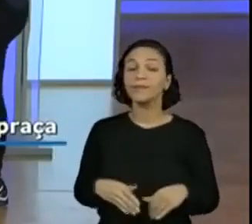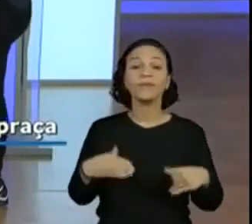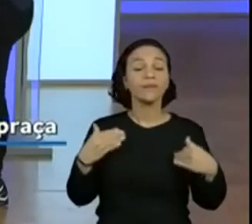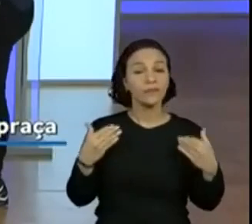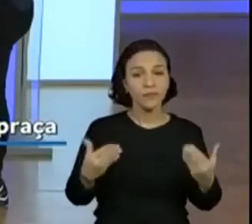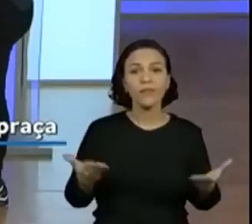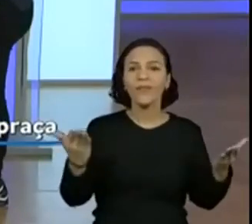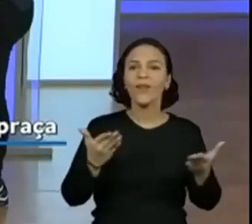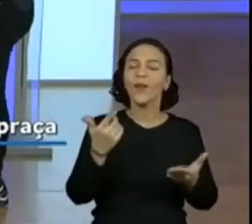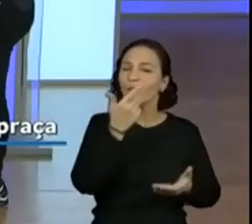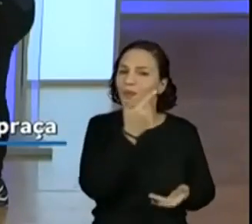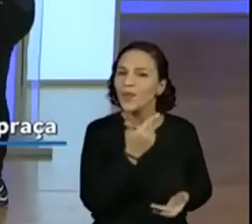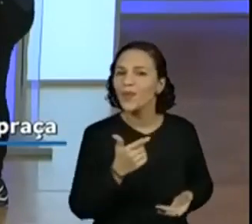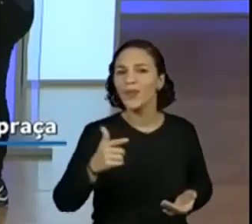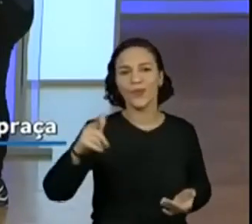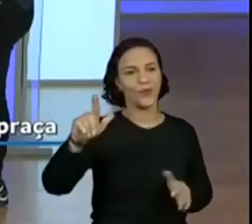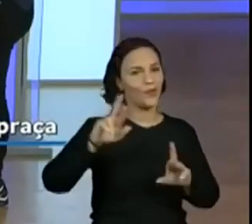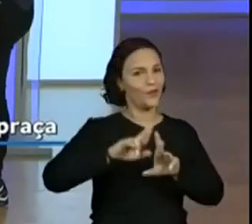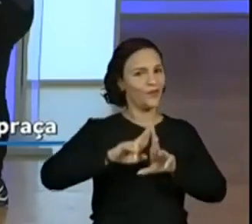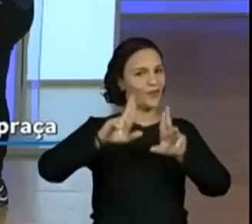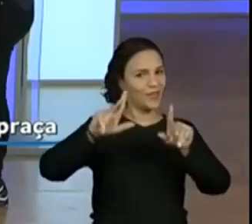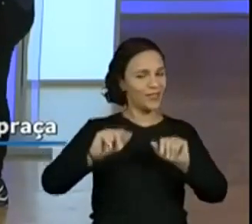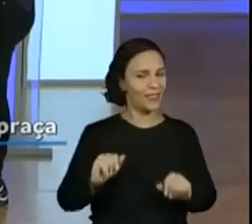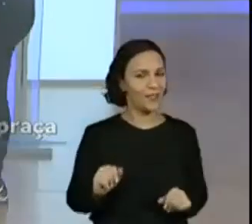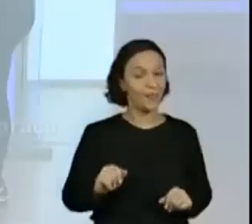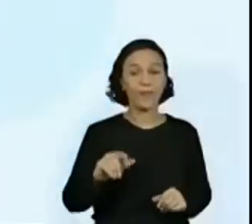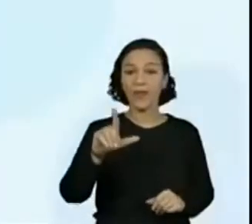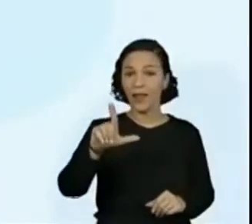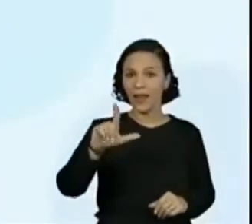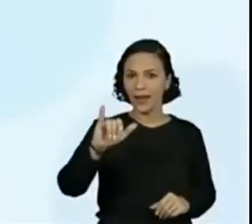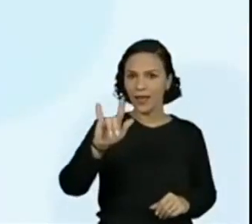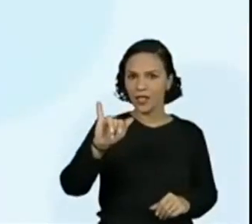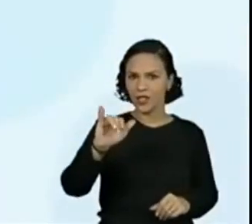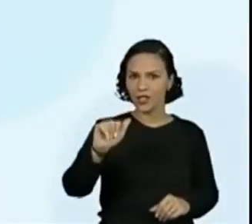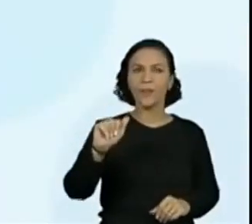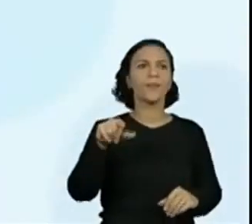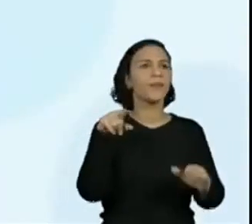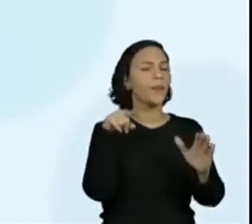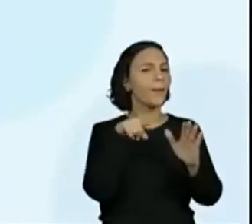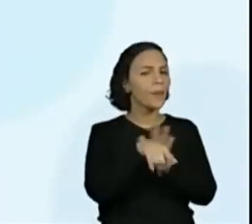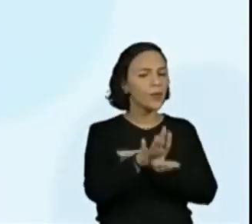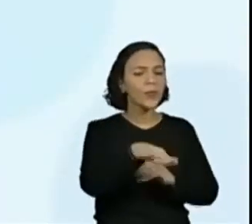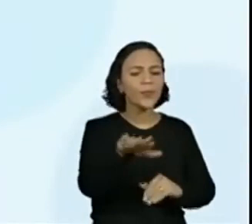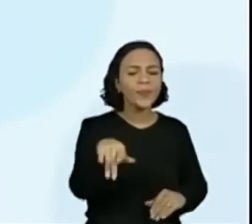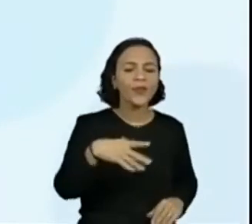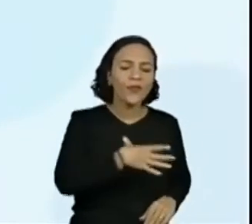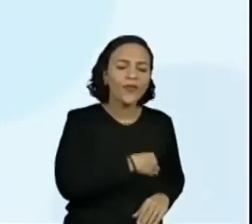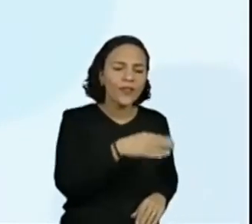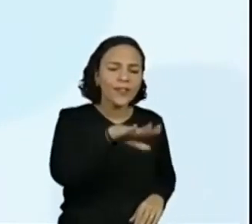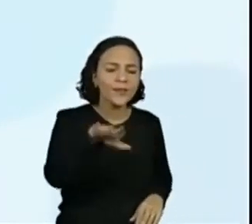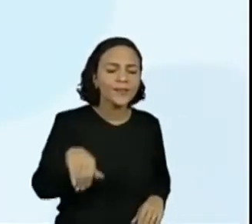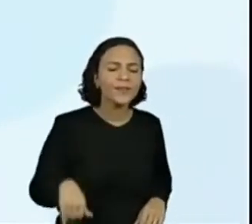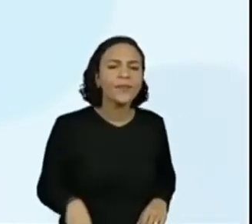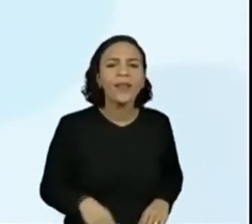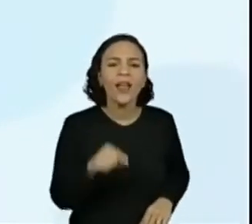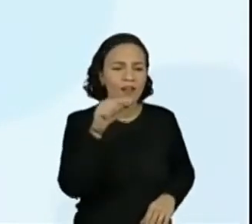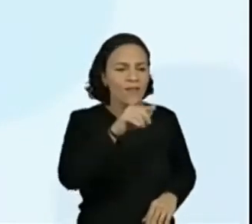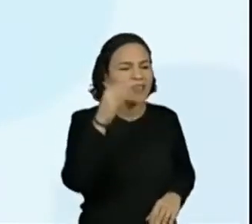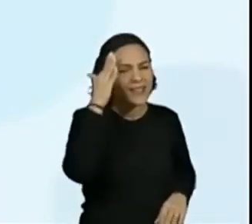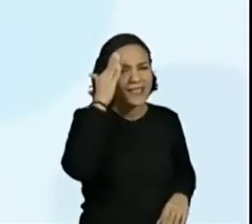a gente vai para uma outra parte aqui. Lígia perguntou aos meninos se sabiam quantas